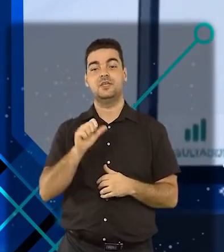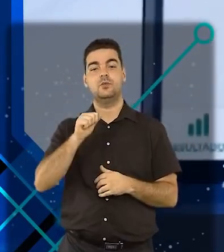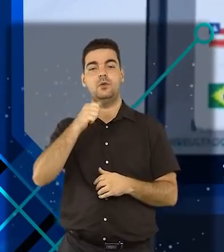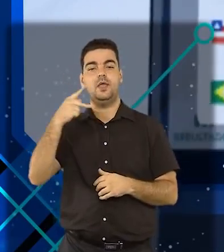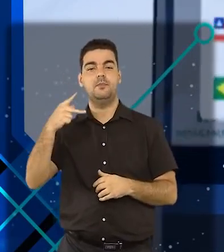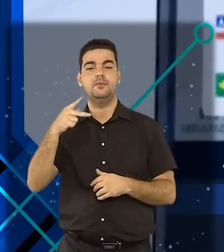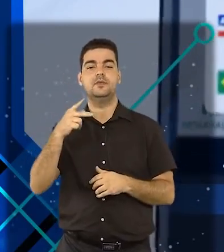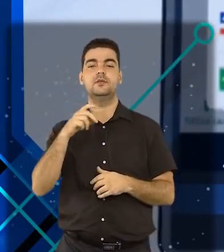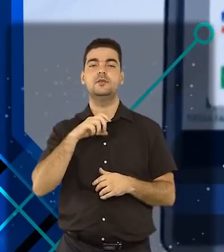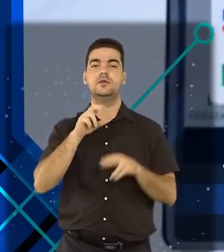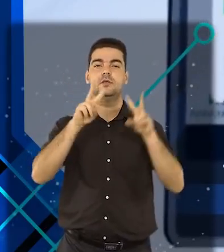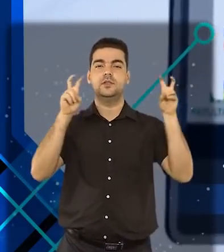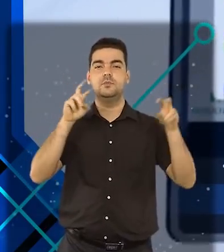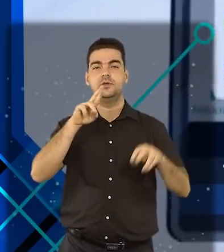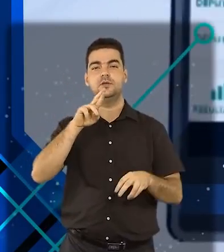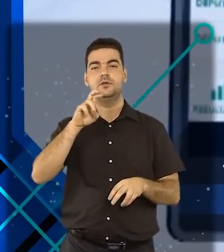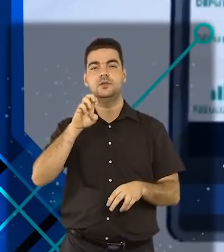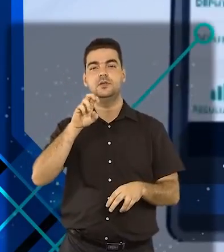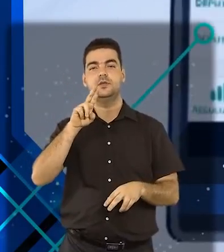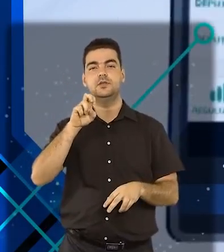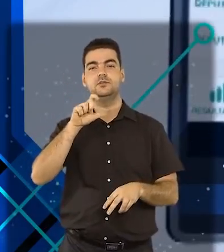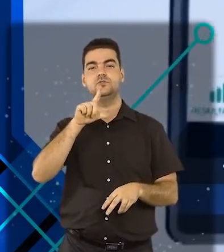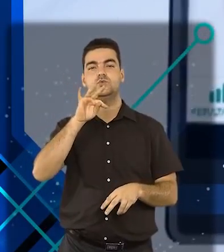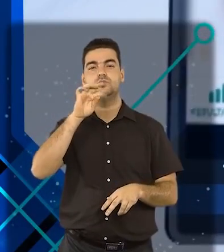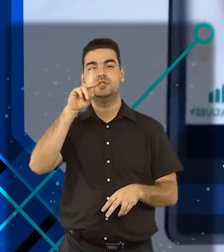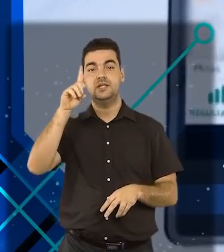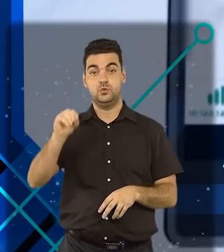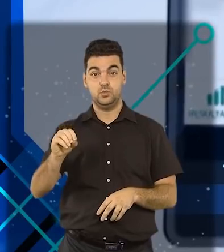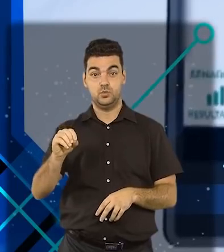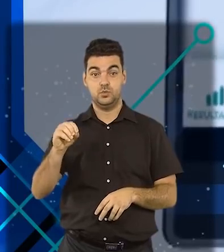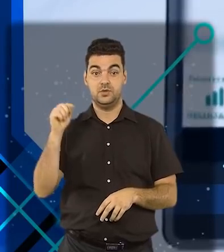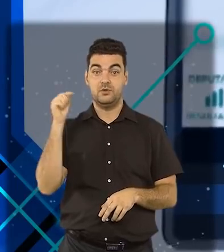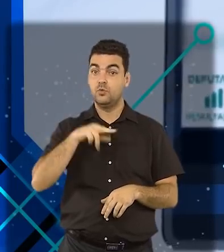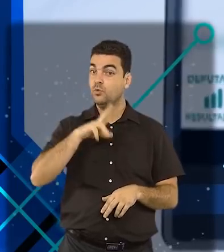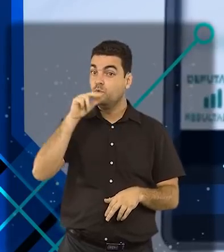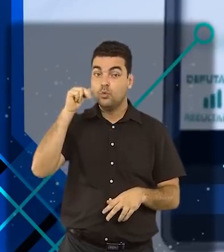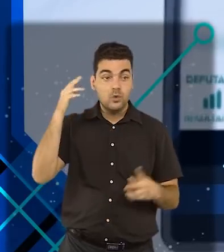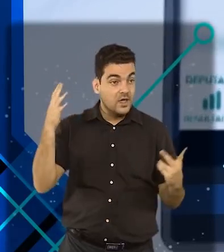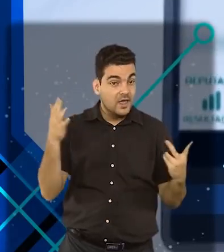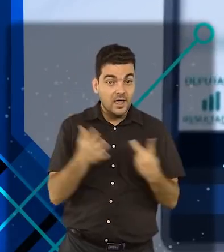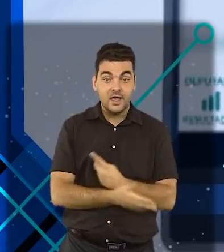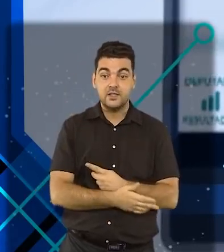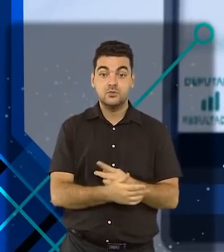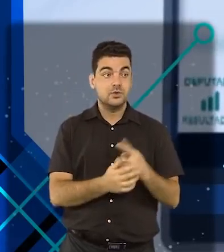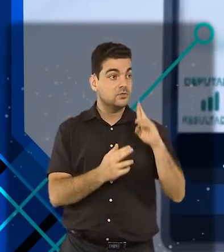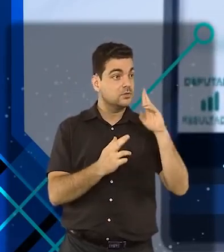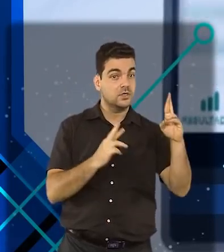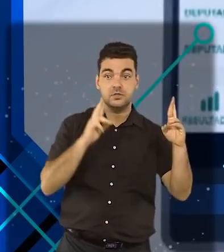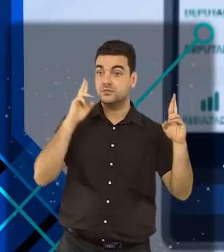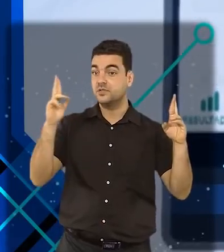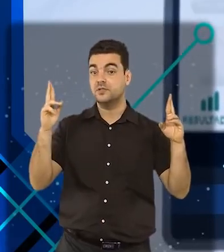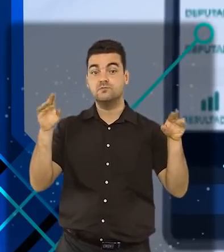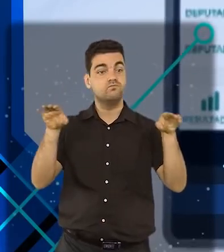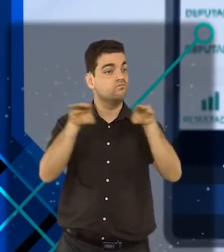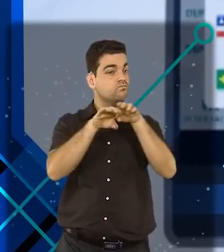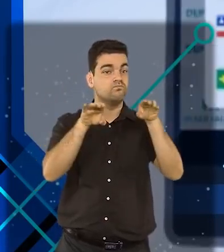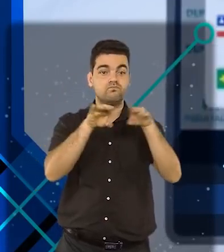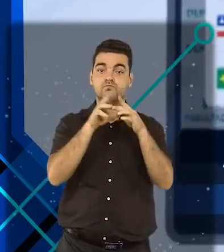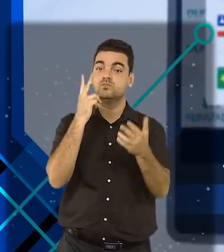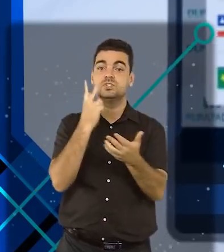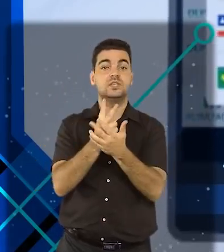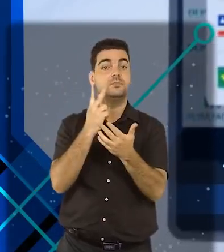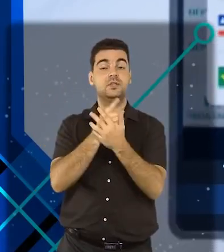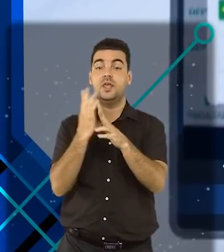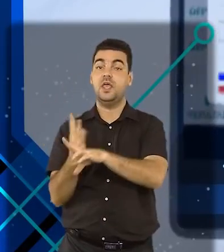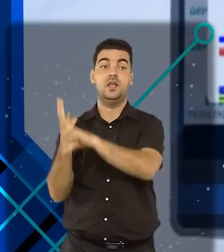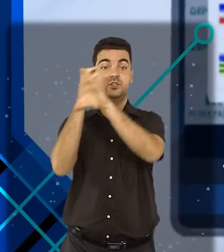Resultados. Nunca houve divergência. O resultado da votação é sempre a soma dos